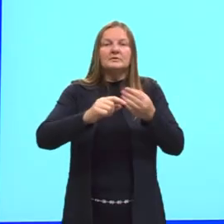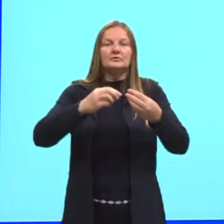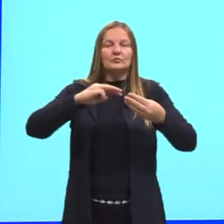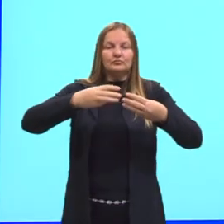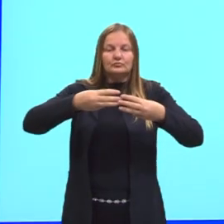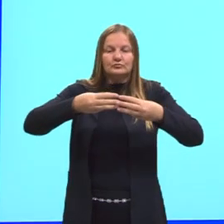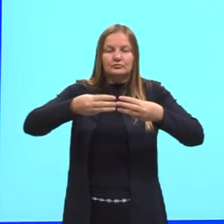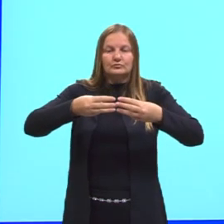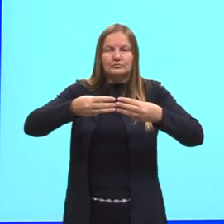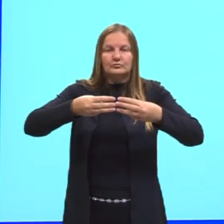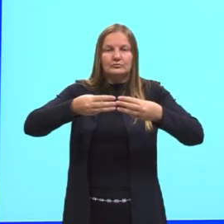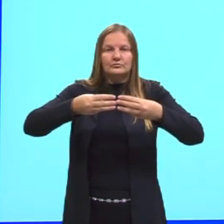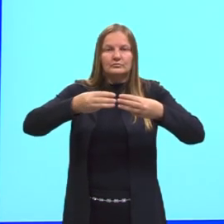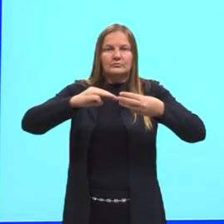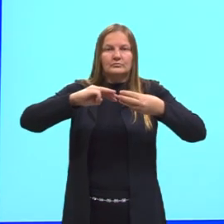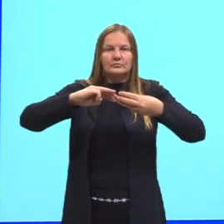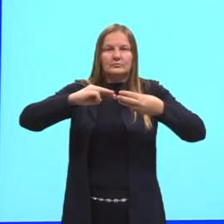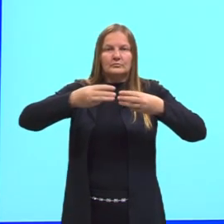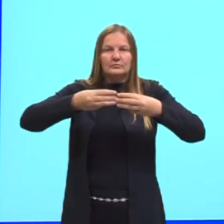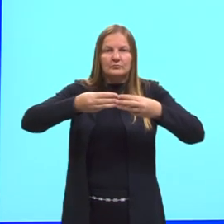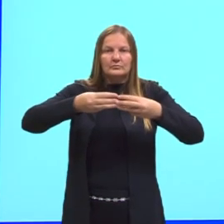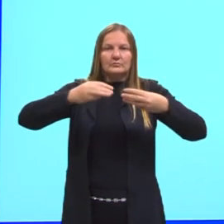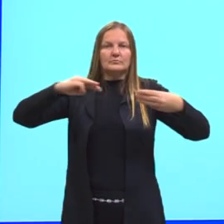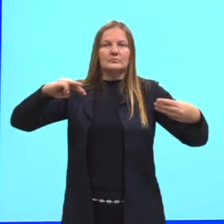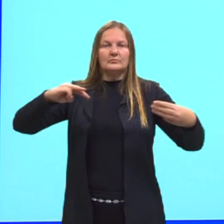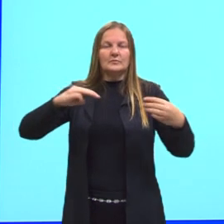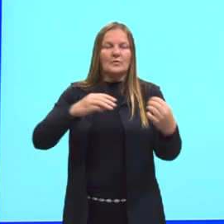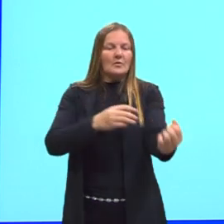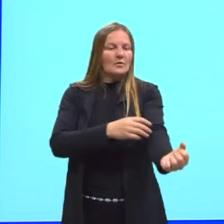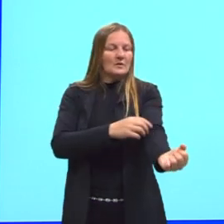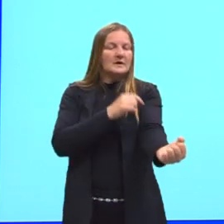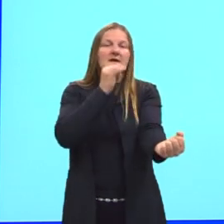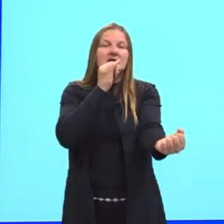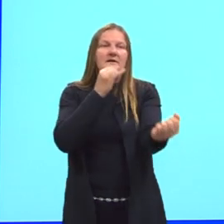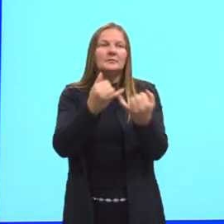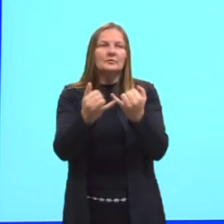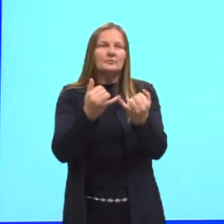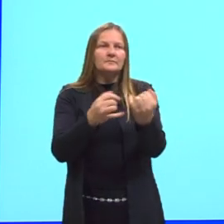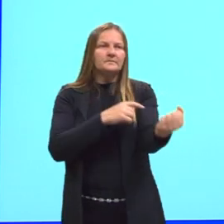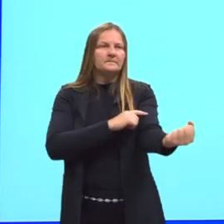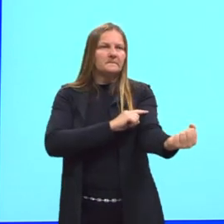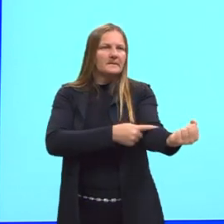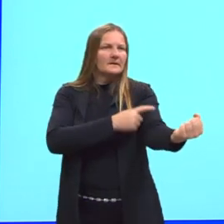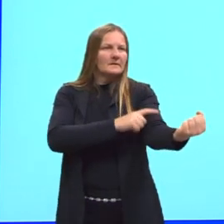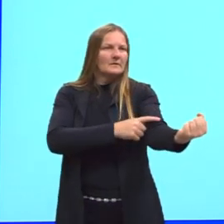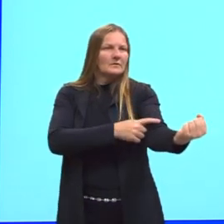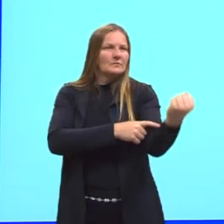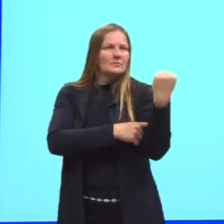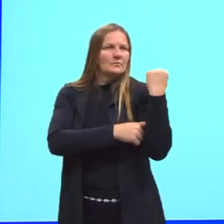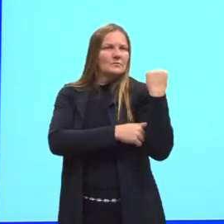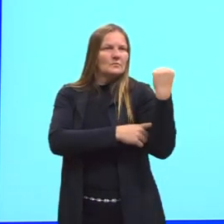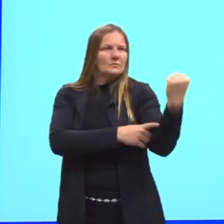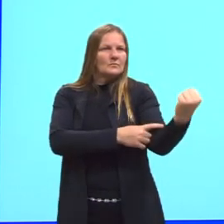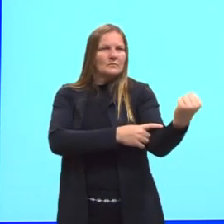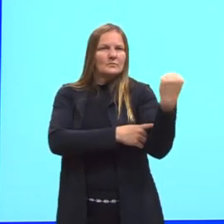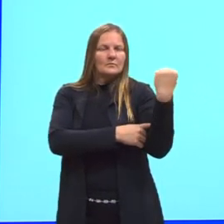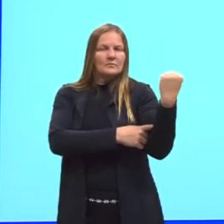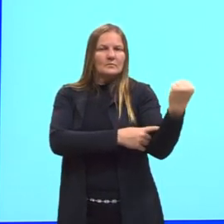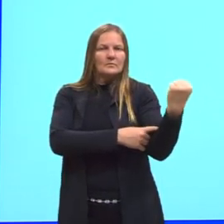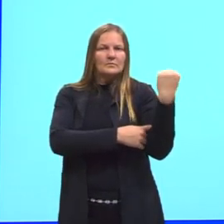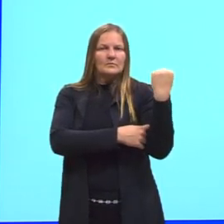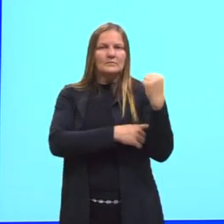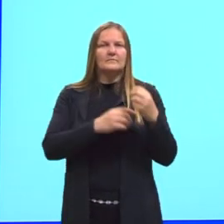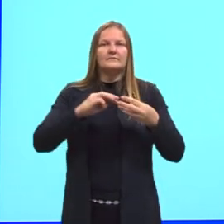que vai atuar na contração involuntária. Um exemplo desse músculo que forma os órgãos